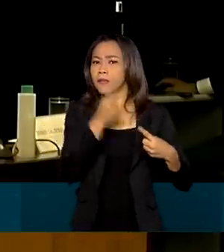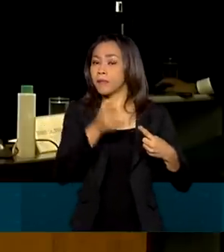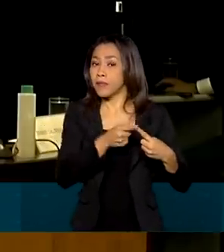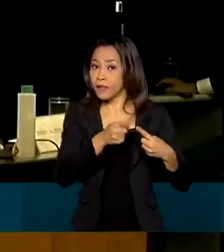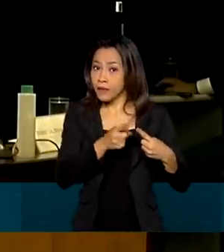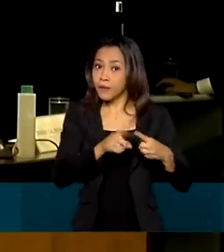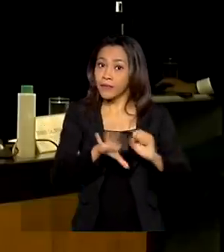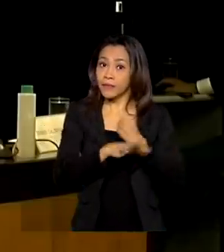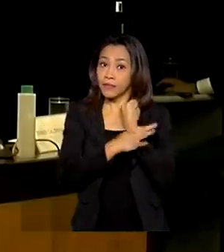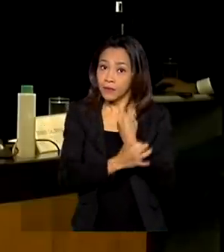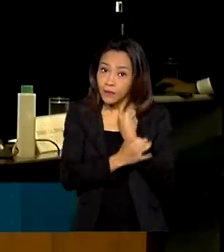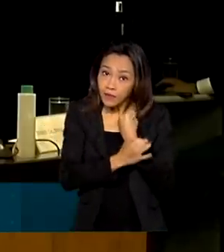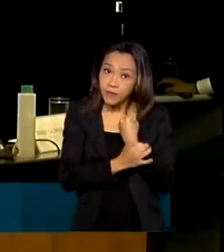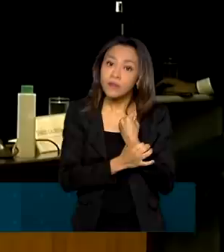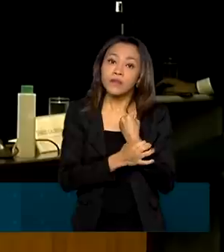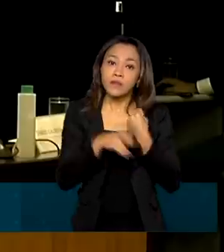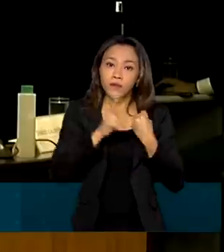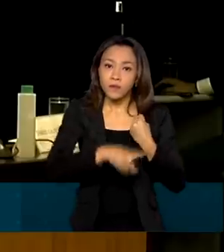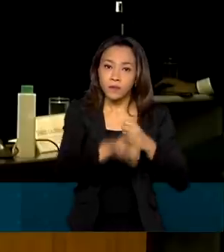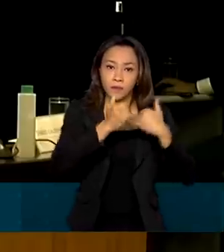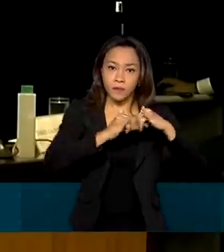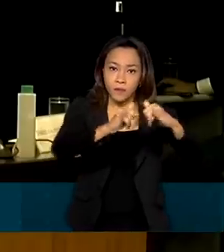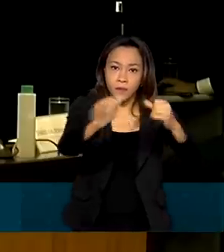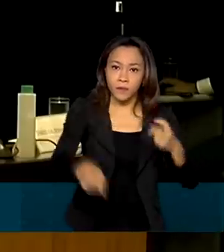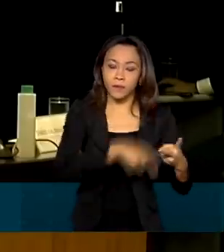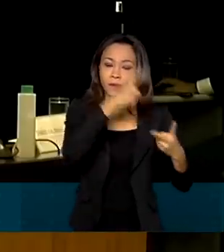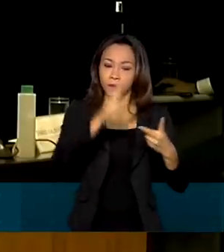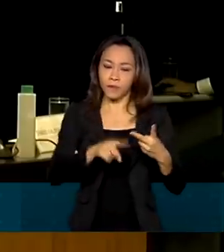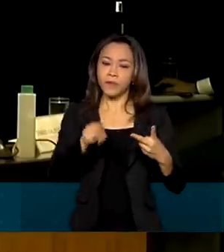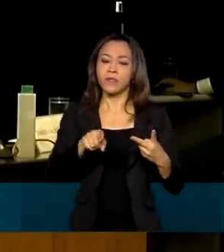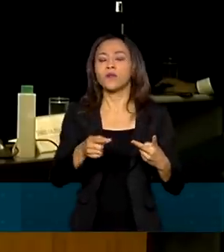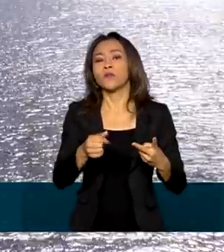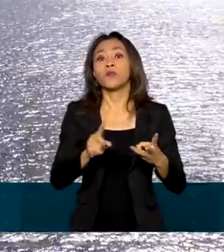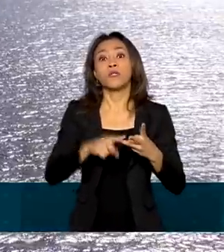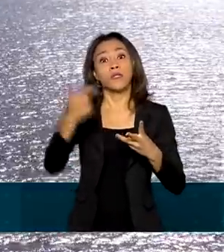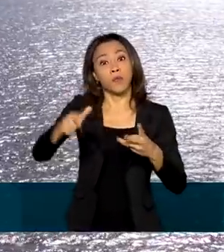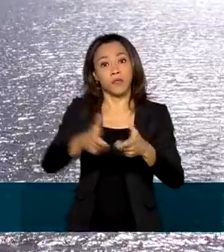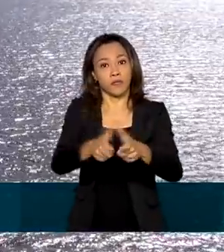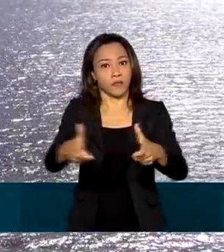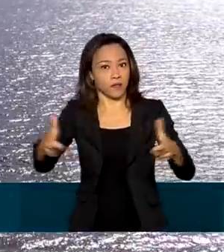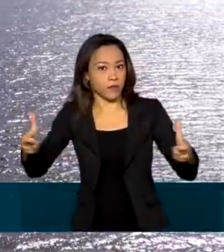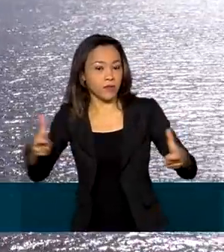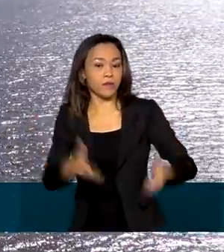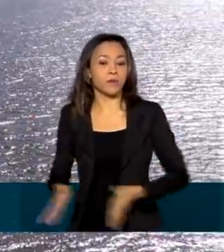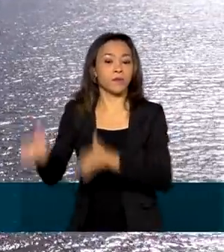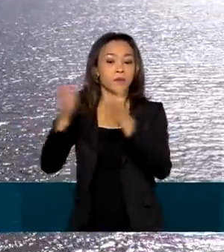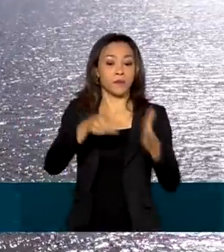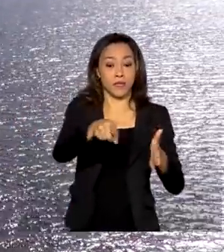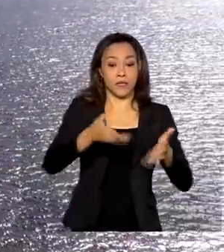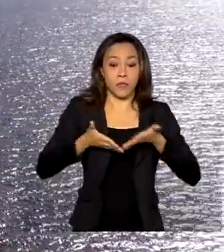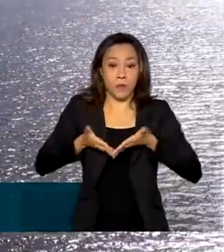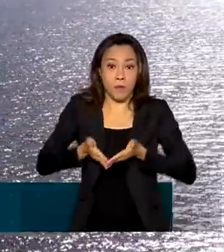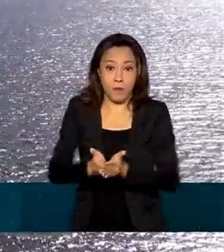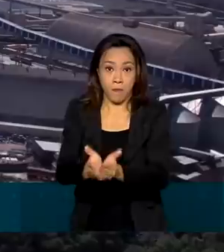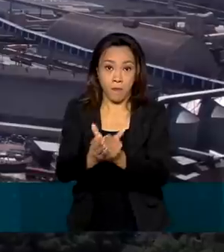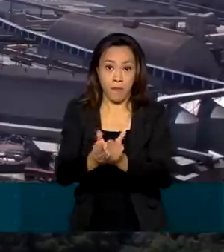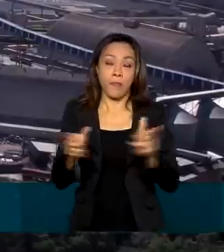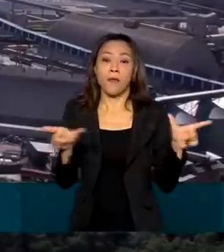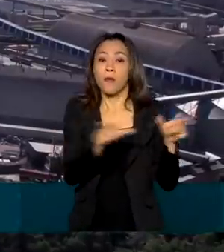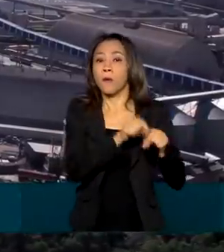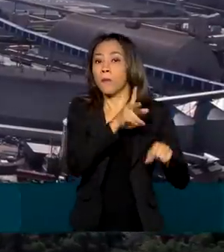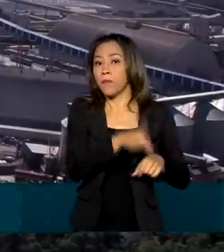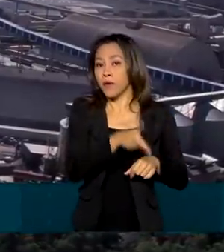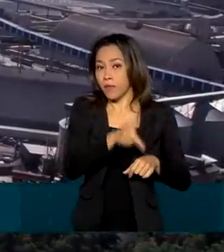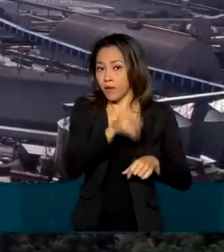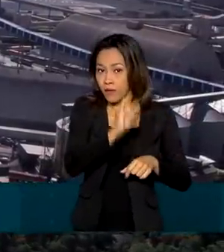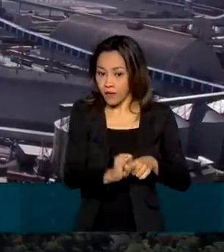de segurança energética. Segundo, previsibilidade. Terceiro, crescimento. No setor portuário, o PPI qualificou o projeto para